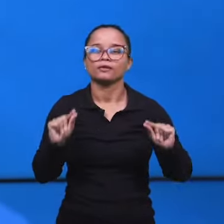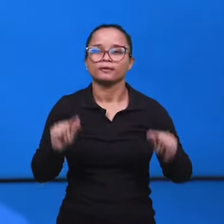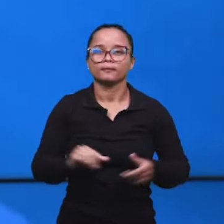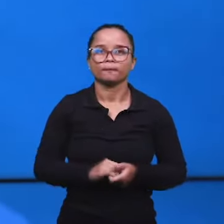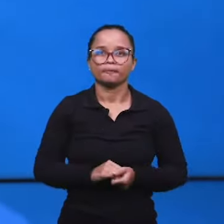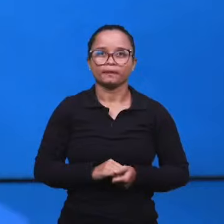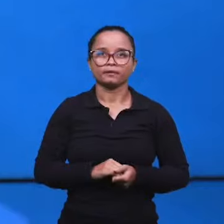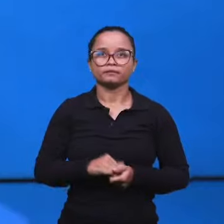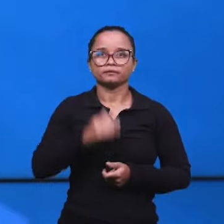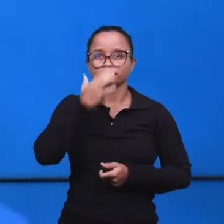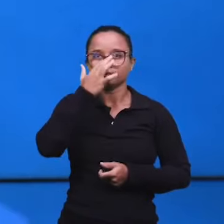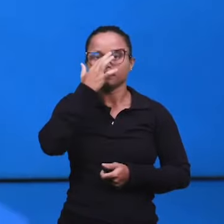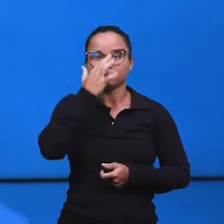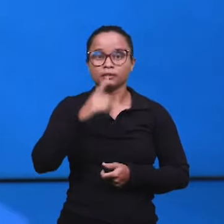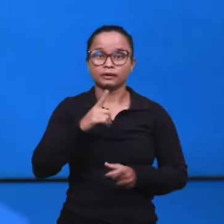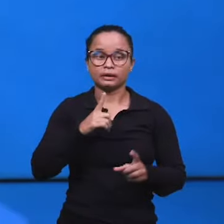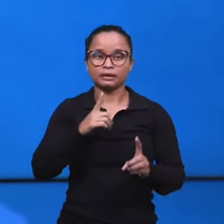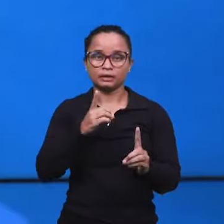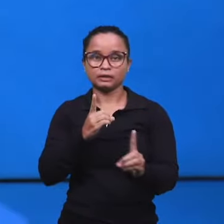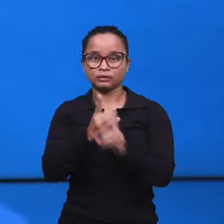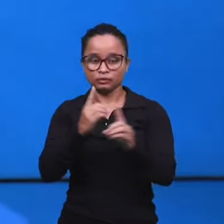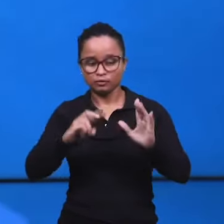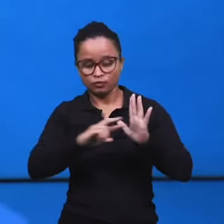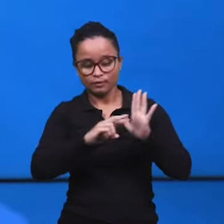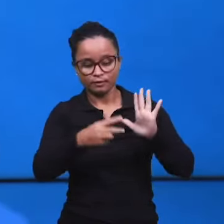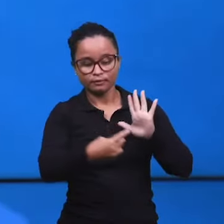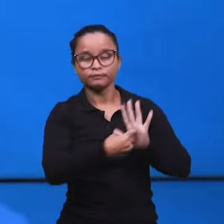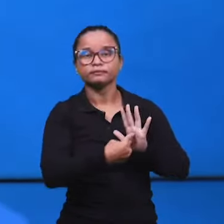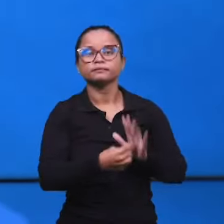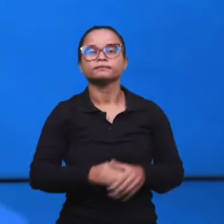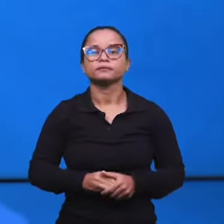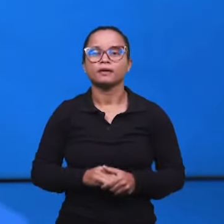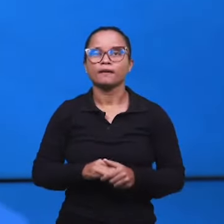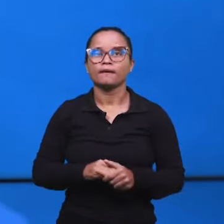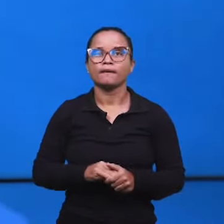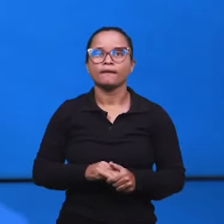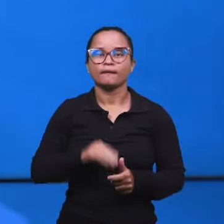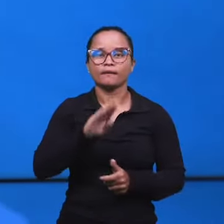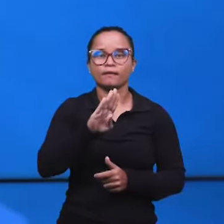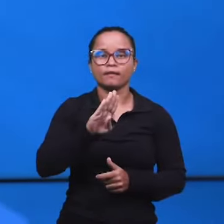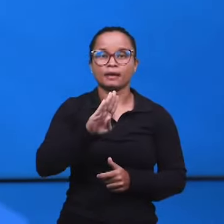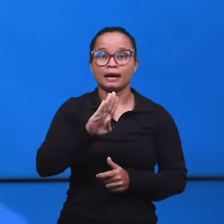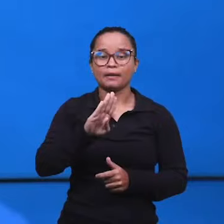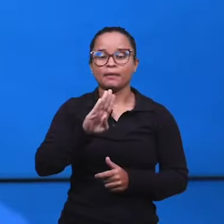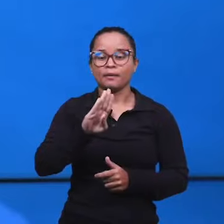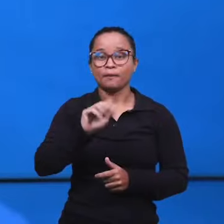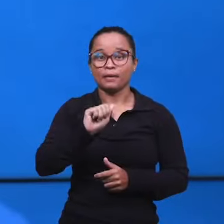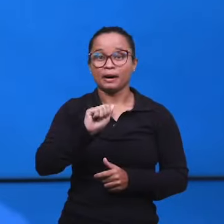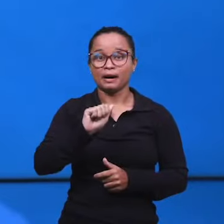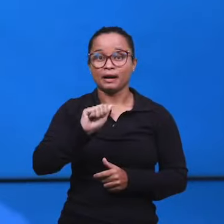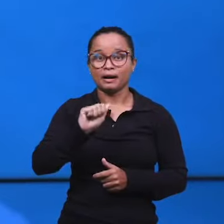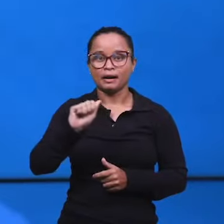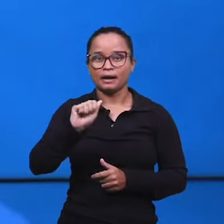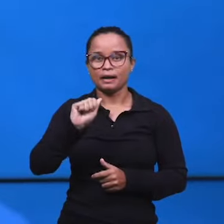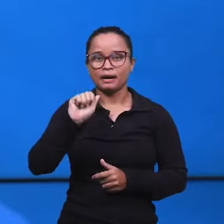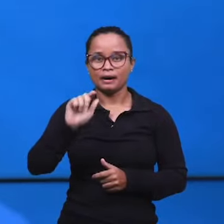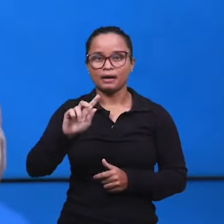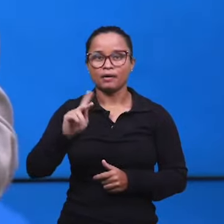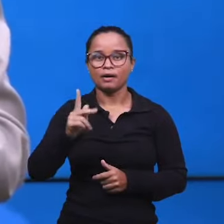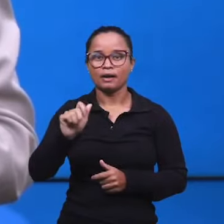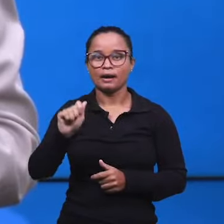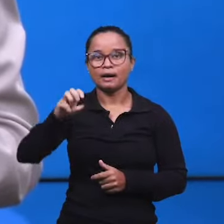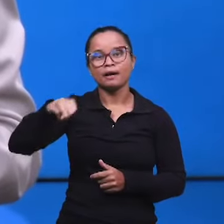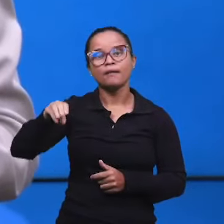sua condição de encontrar o significado, né? Baal, é, Baal, Ramon, significa